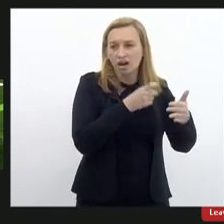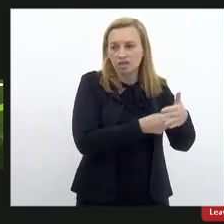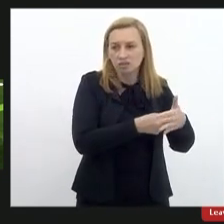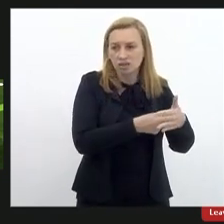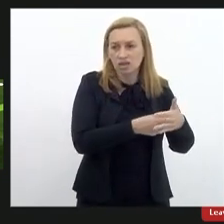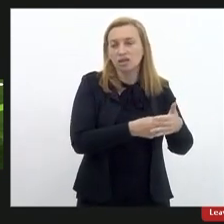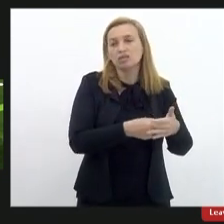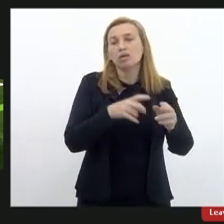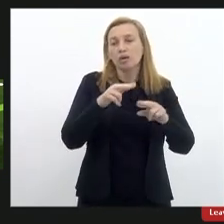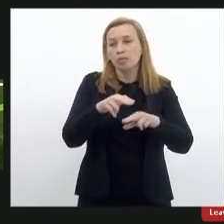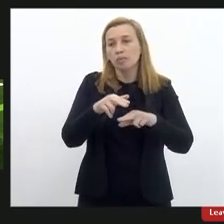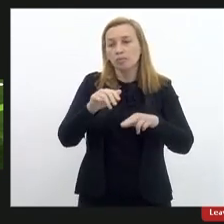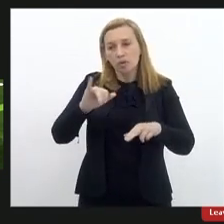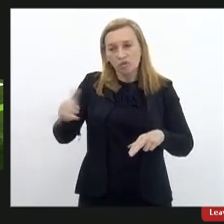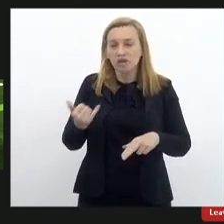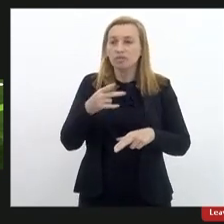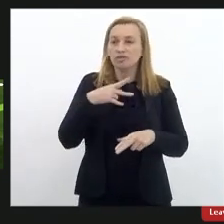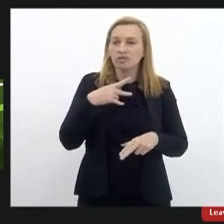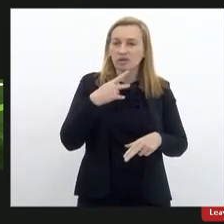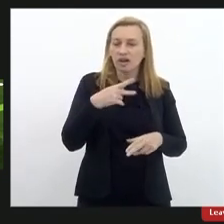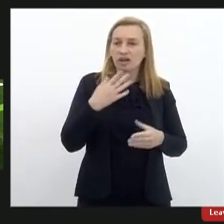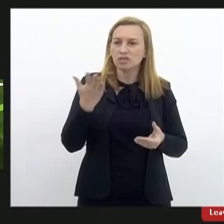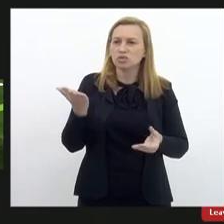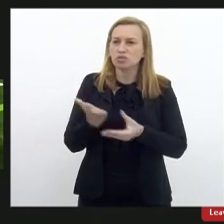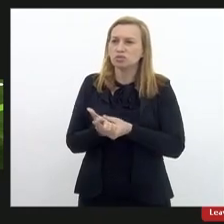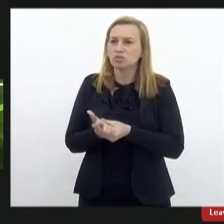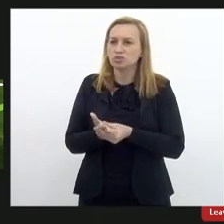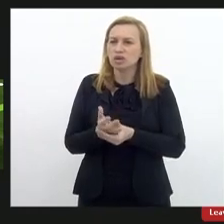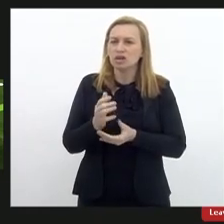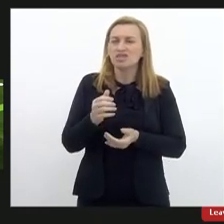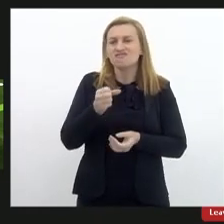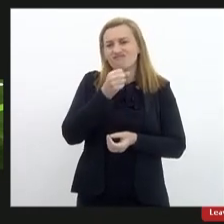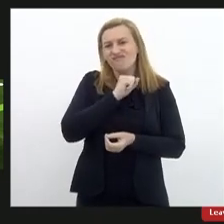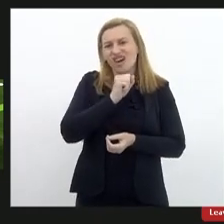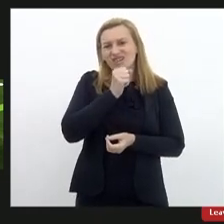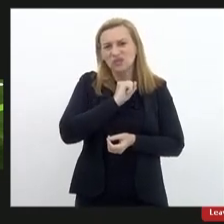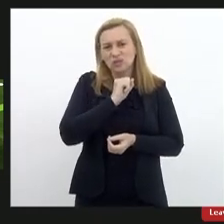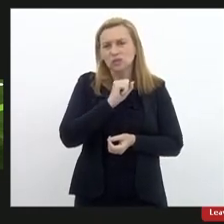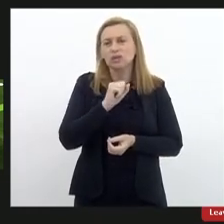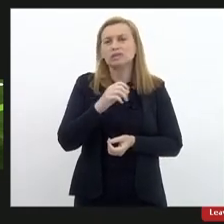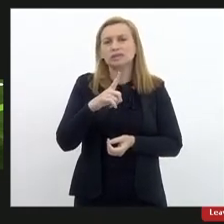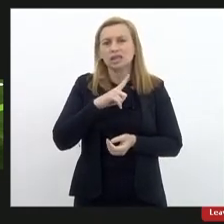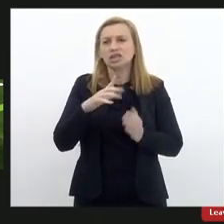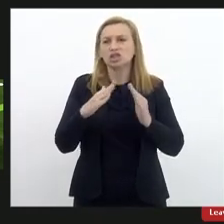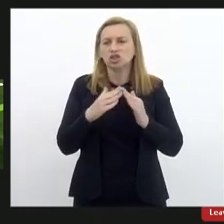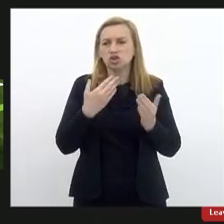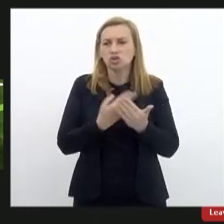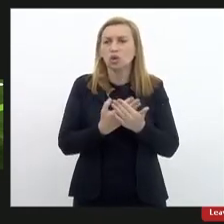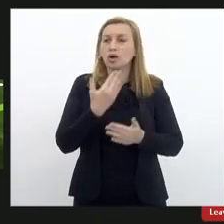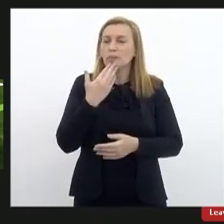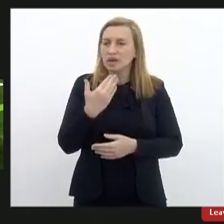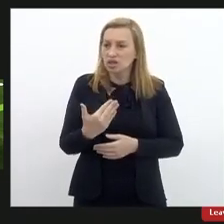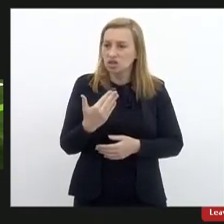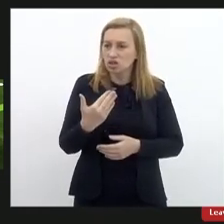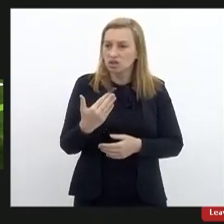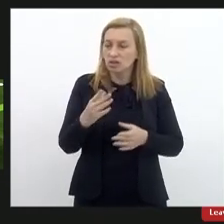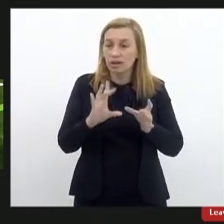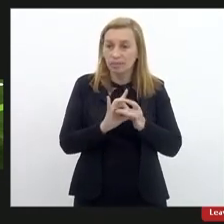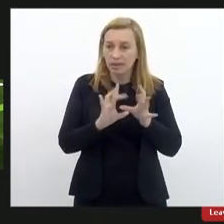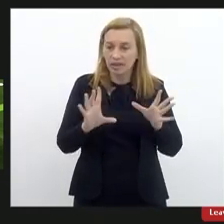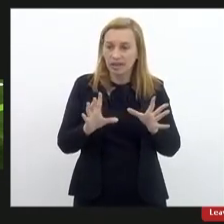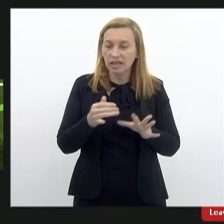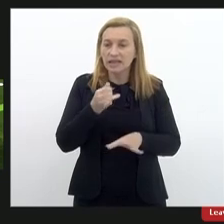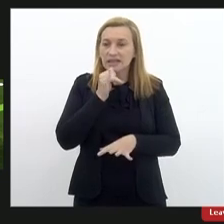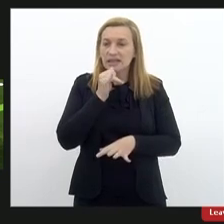fazê-lo, dos processos antigos. Existem escolas que pediram autorização, por